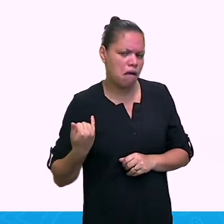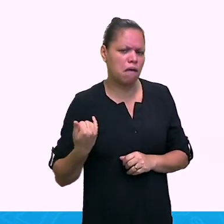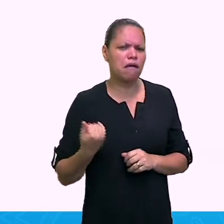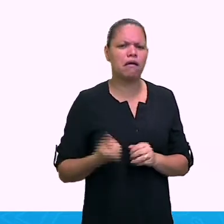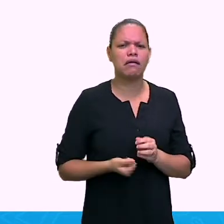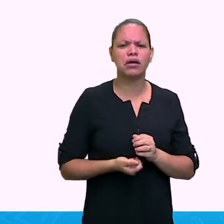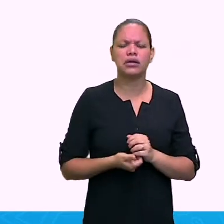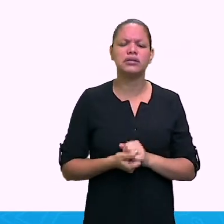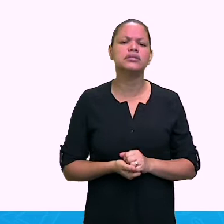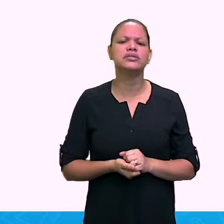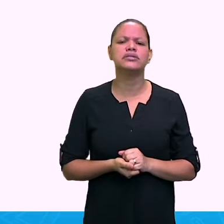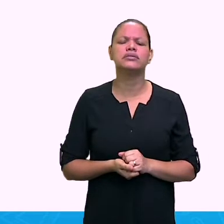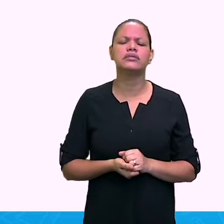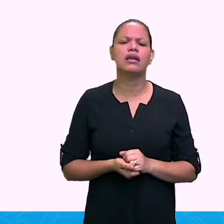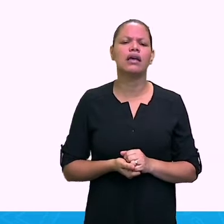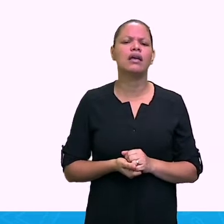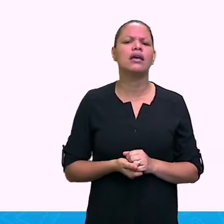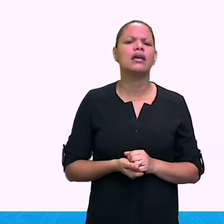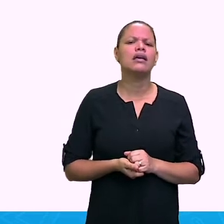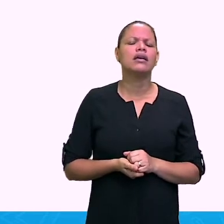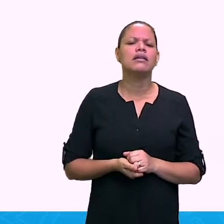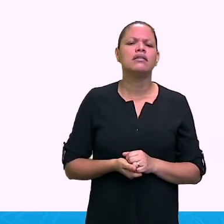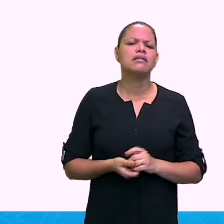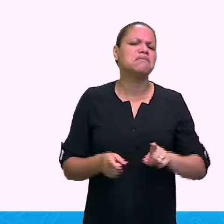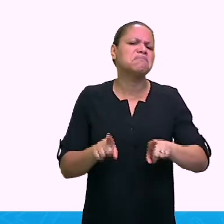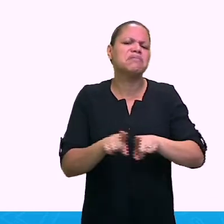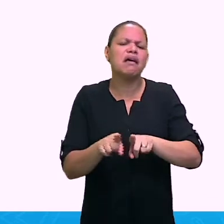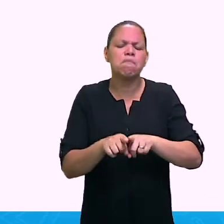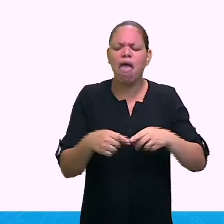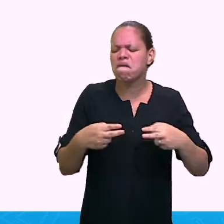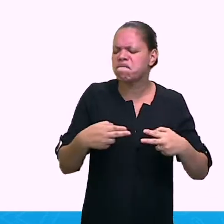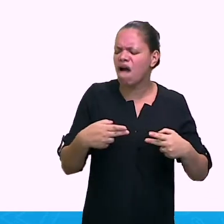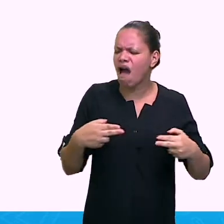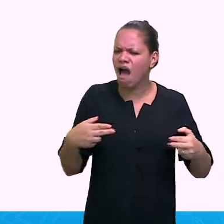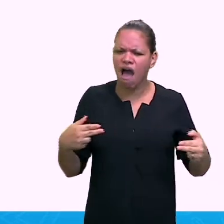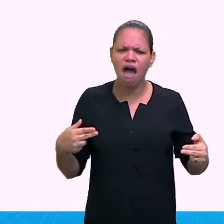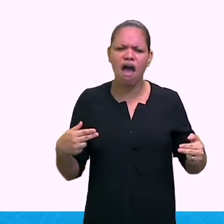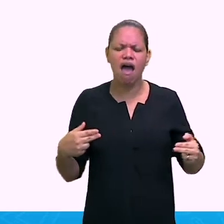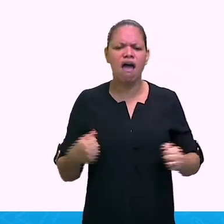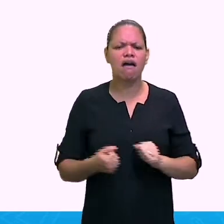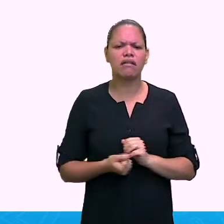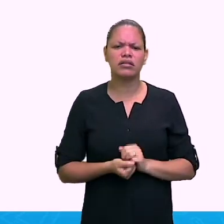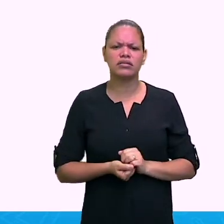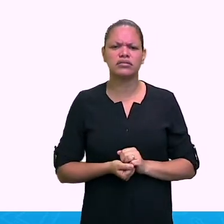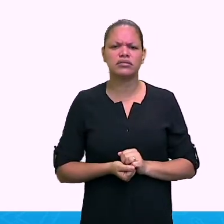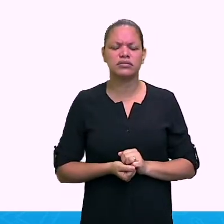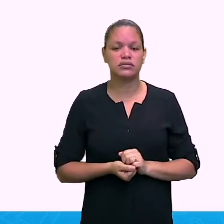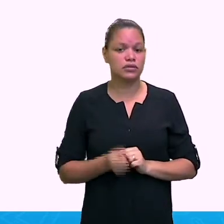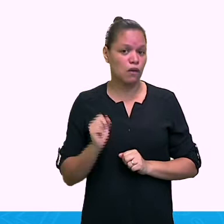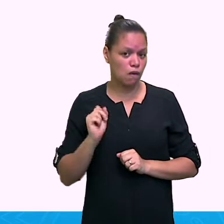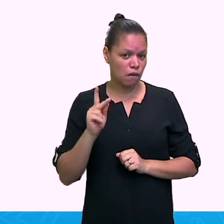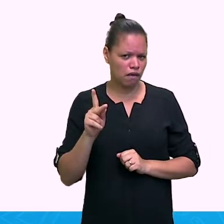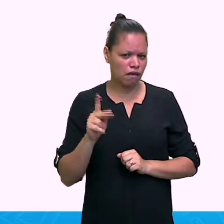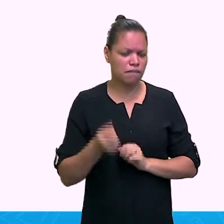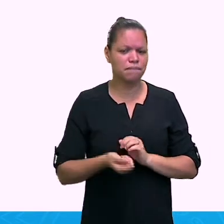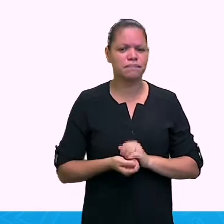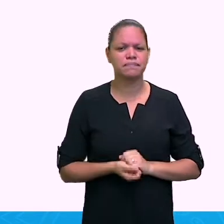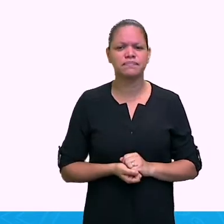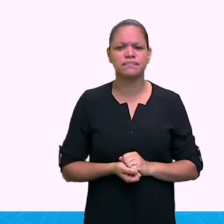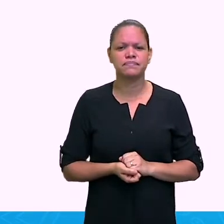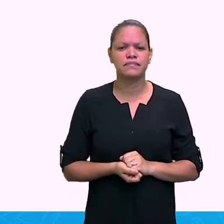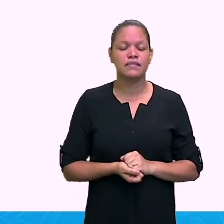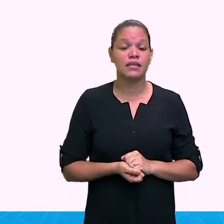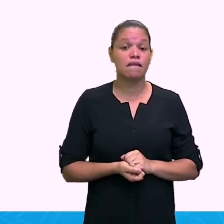eu falo 15 years old. A gente tem que colocar o years old, ok? E I